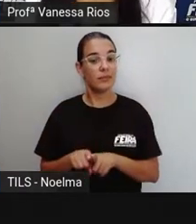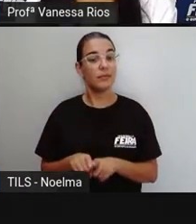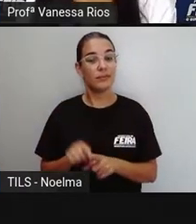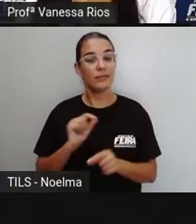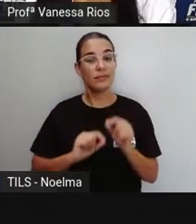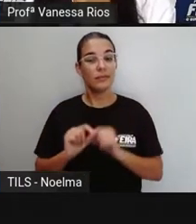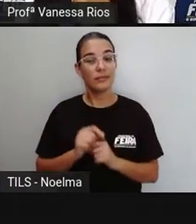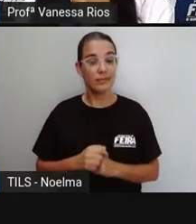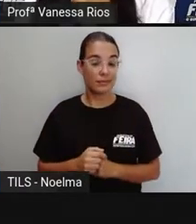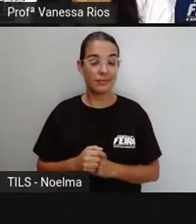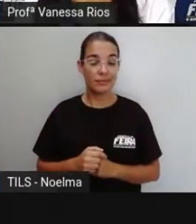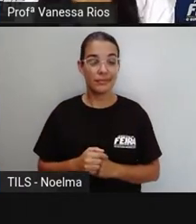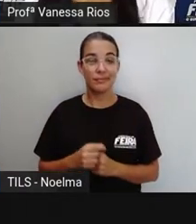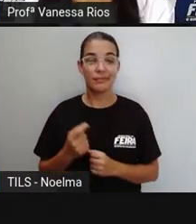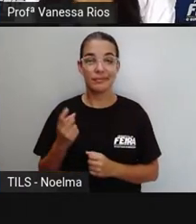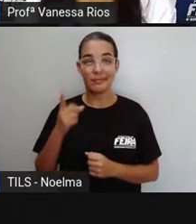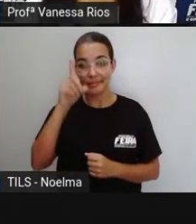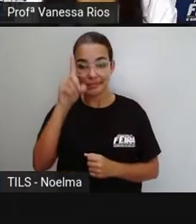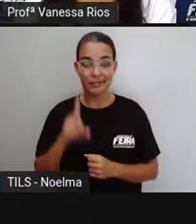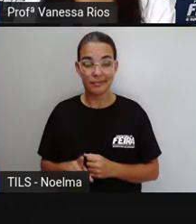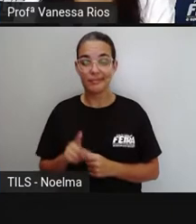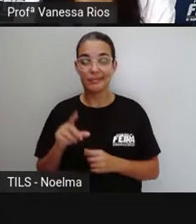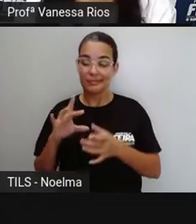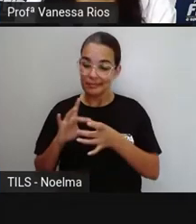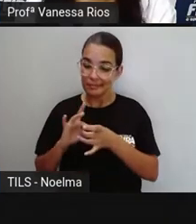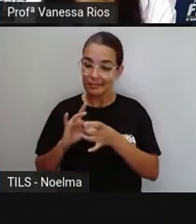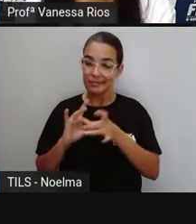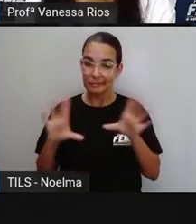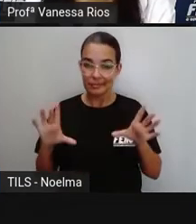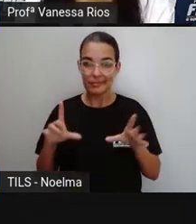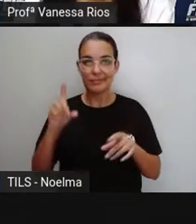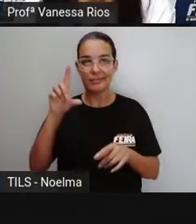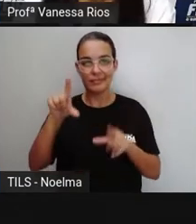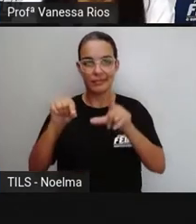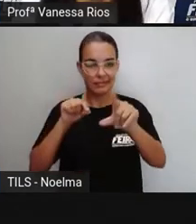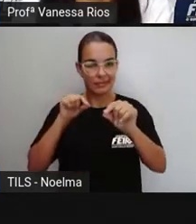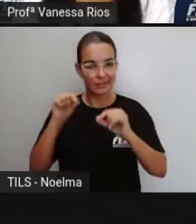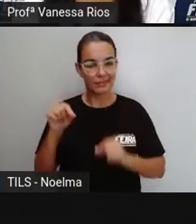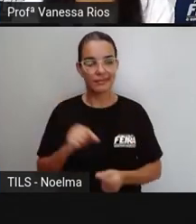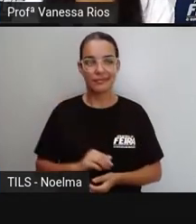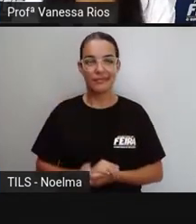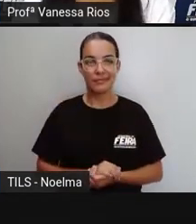participar das decisões estão nadas dentro aí da sociedade brasileira.